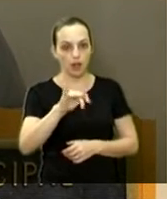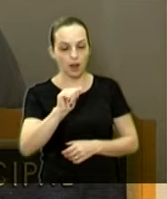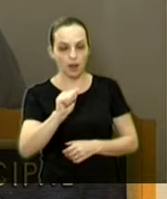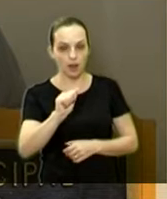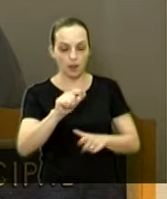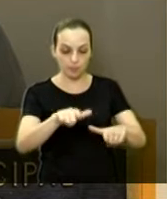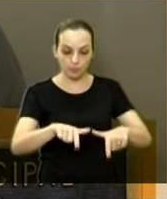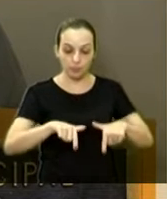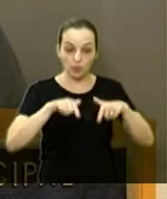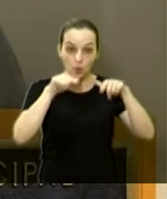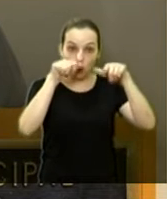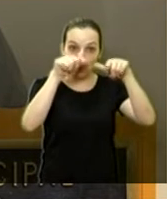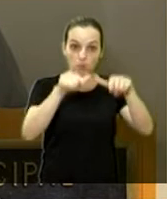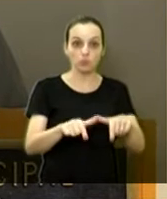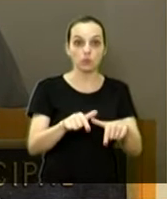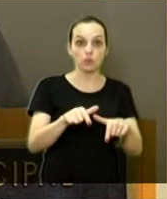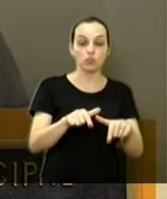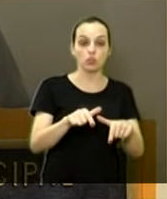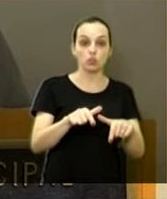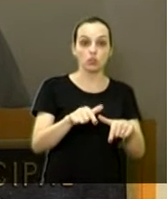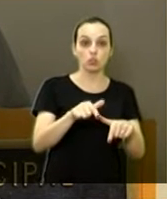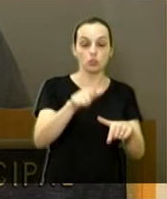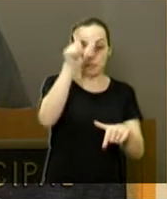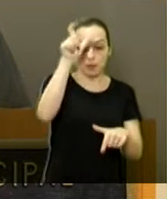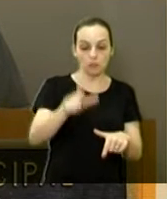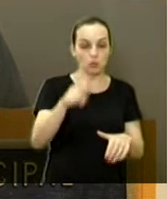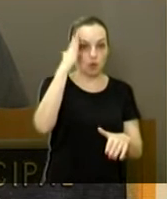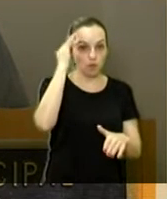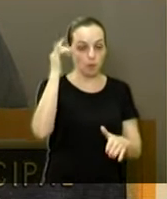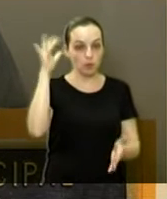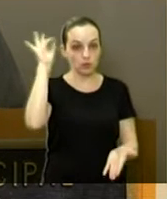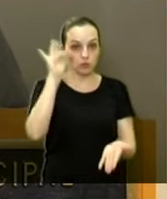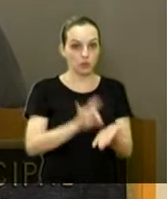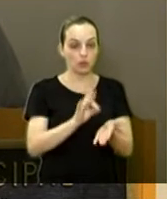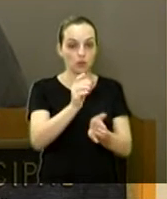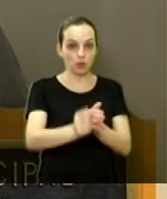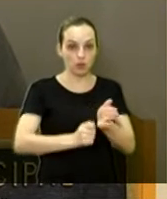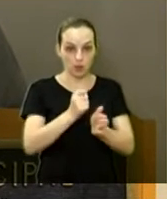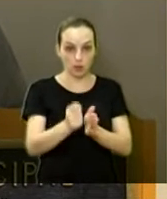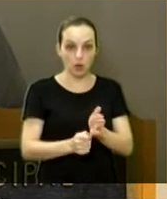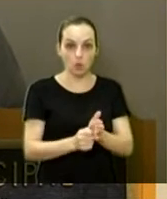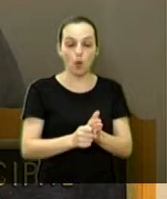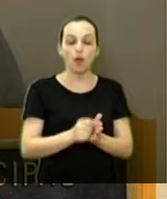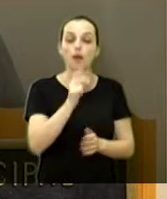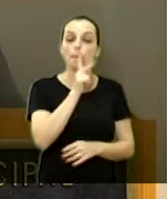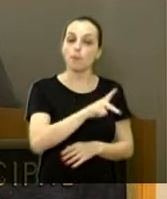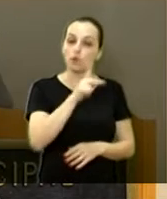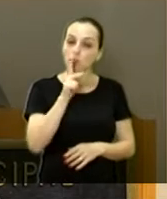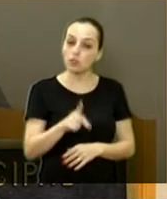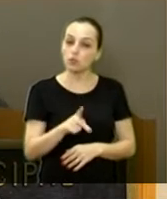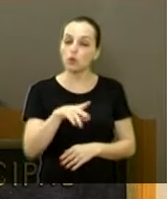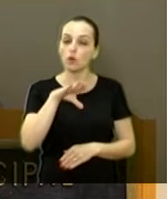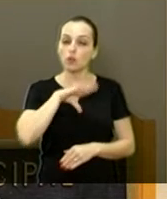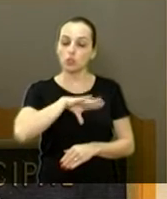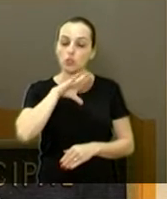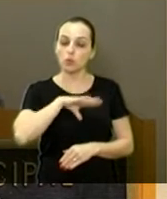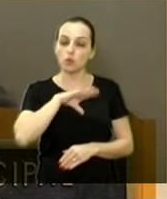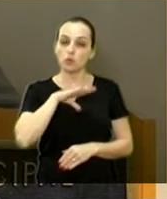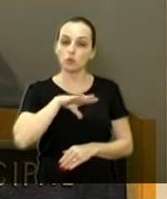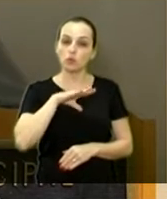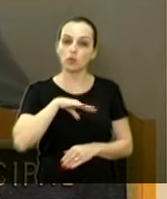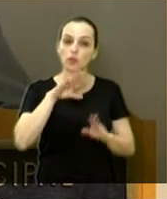professora de português, professora de francês araquara, quase todas as escolas. Ela licenou,